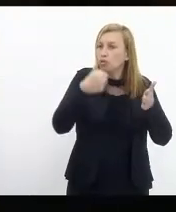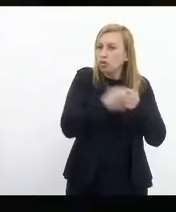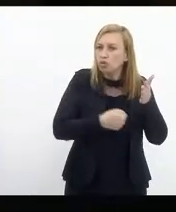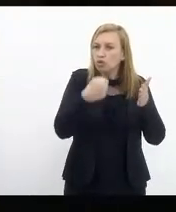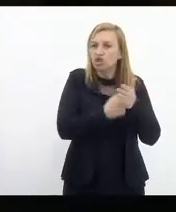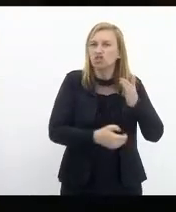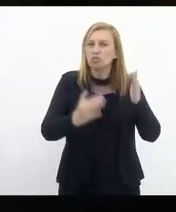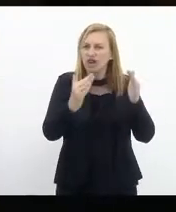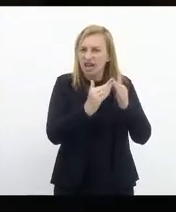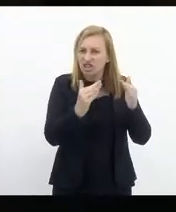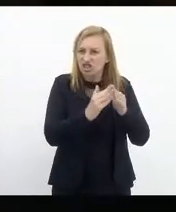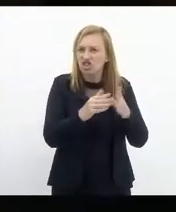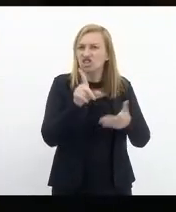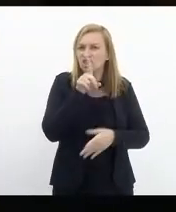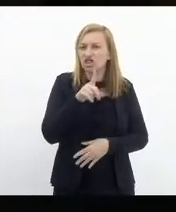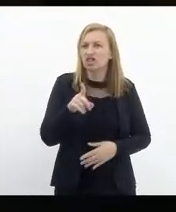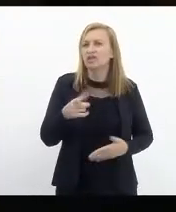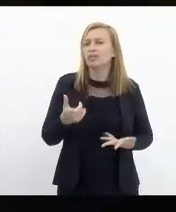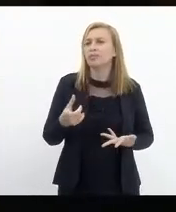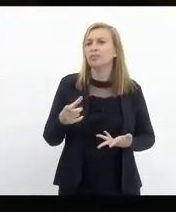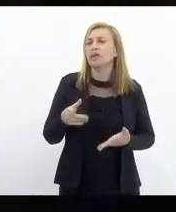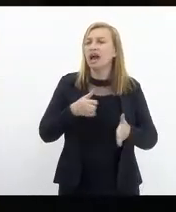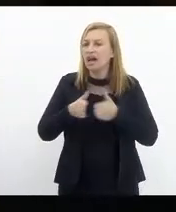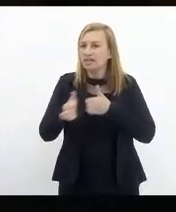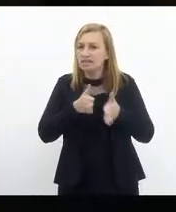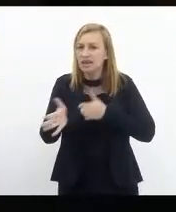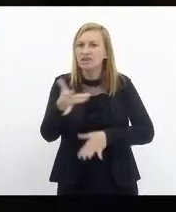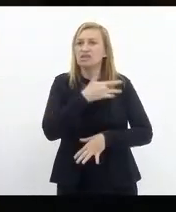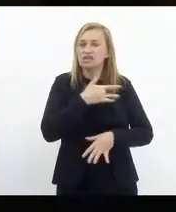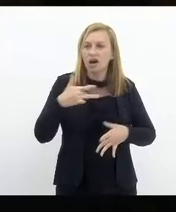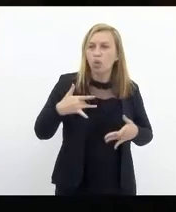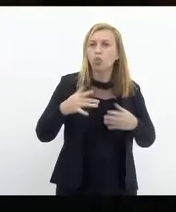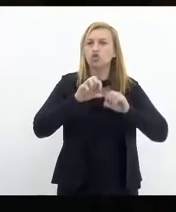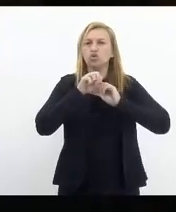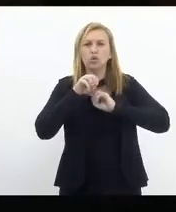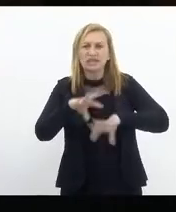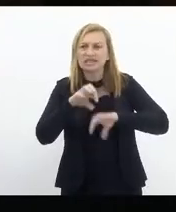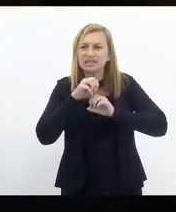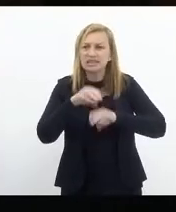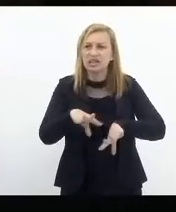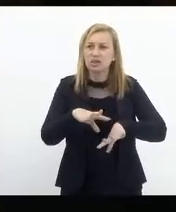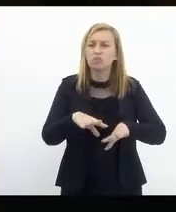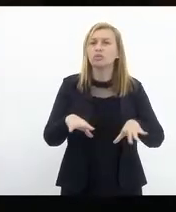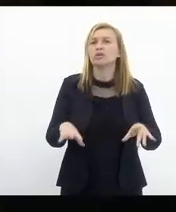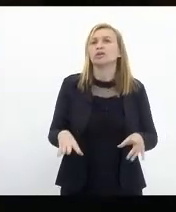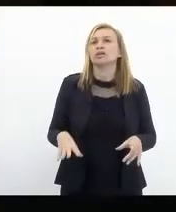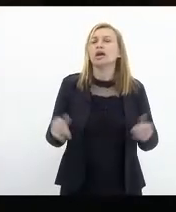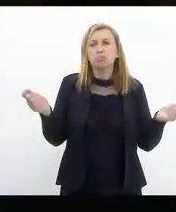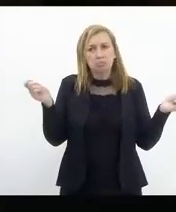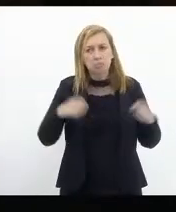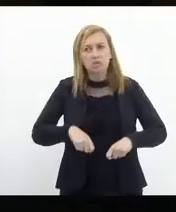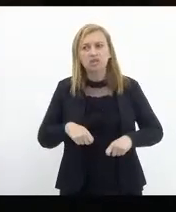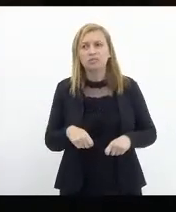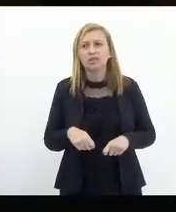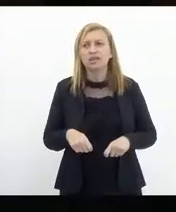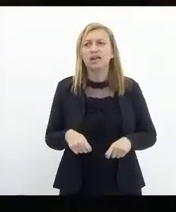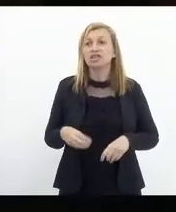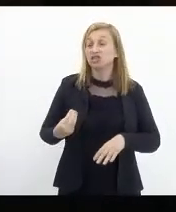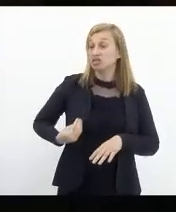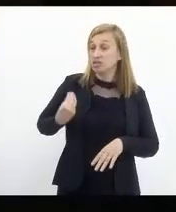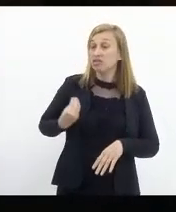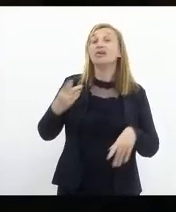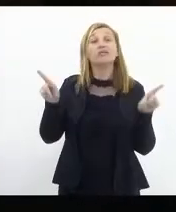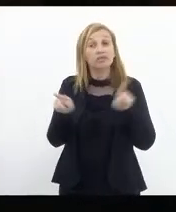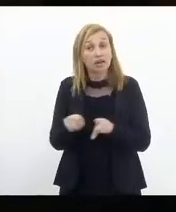moradia digna, por acesso à saúde, à educação, à possibilidade de sobrevivência